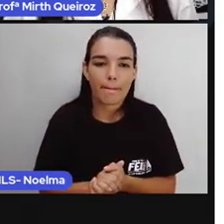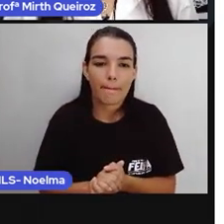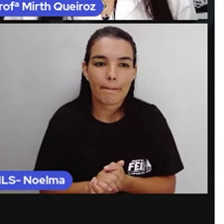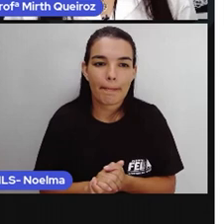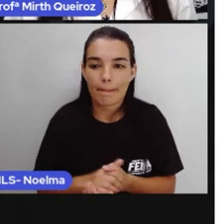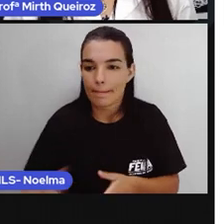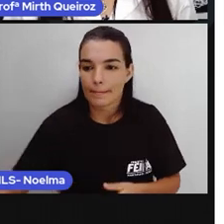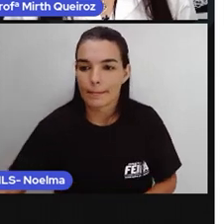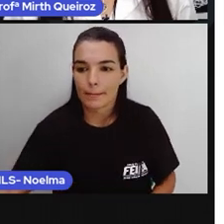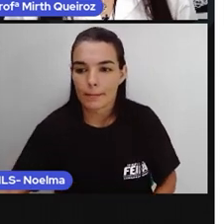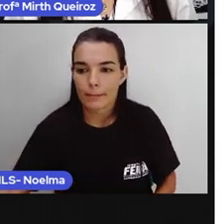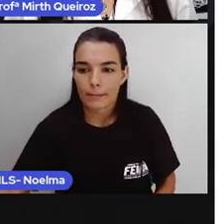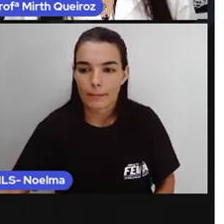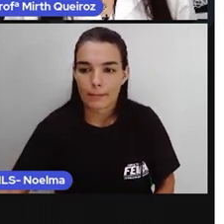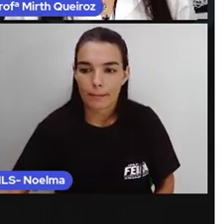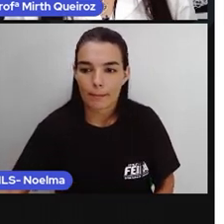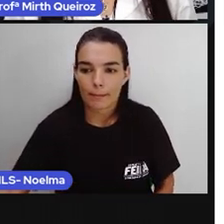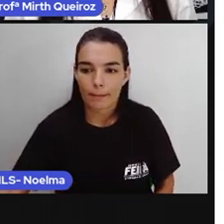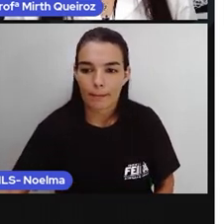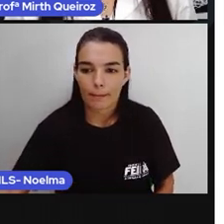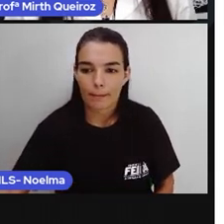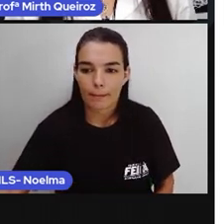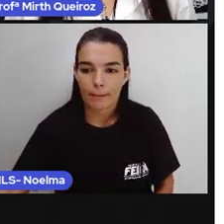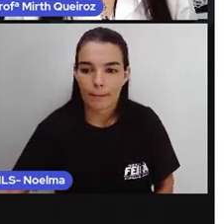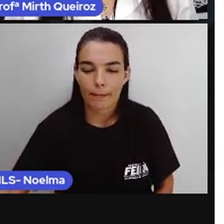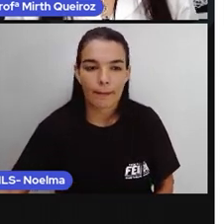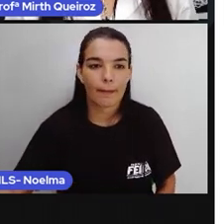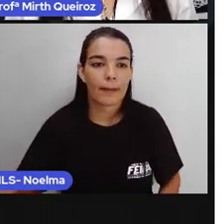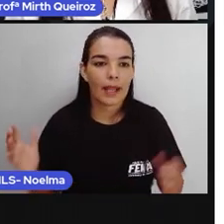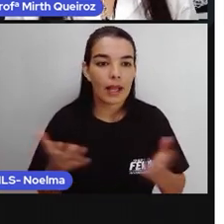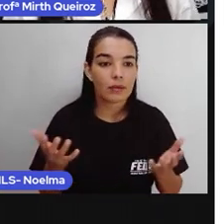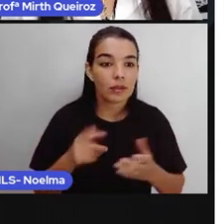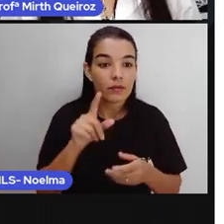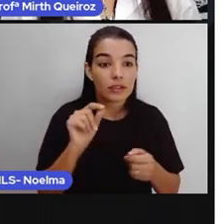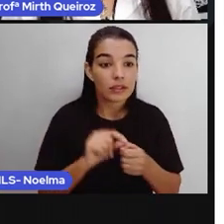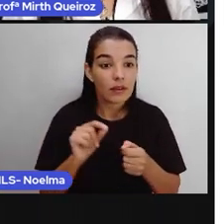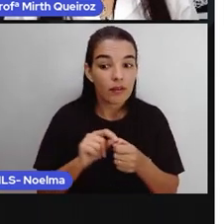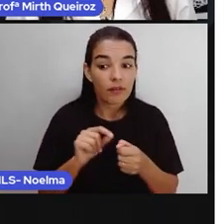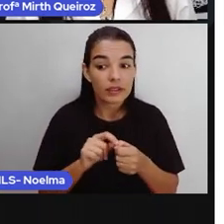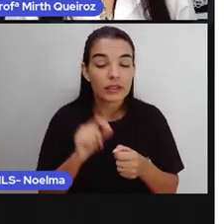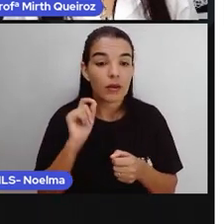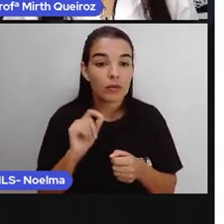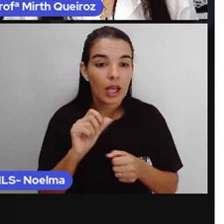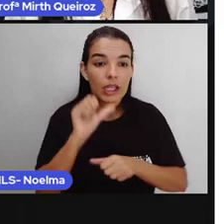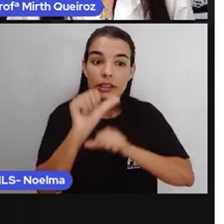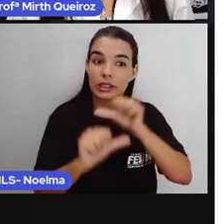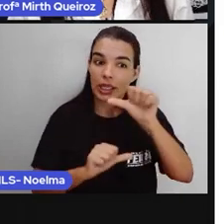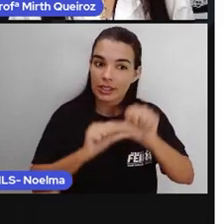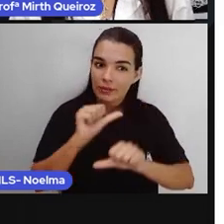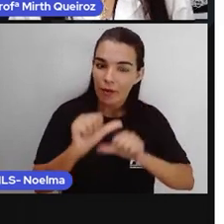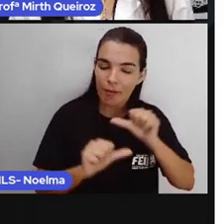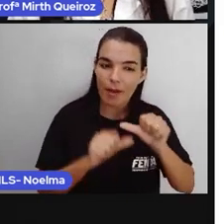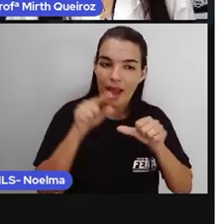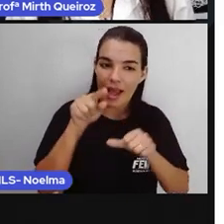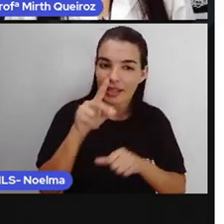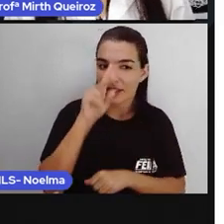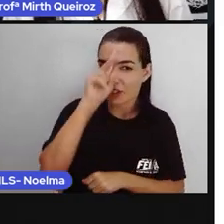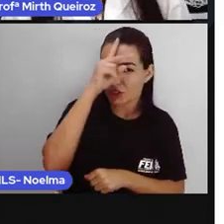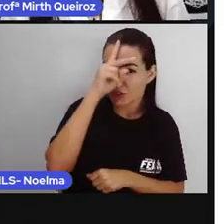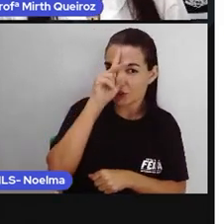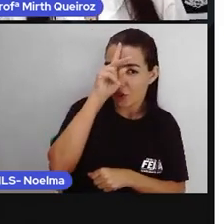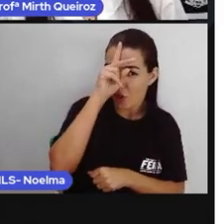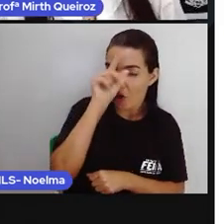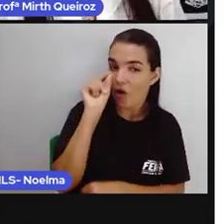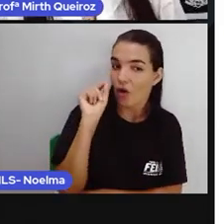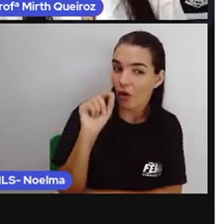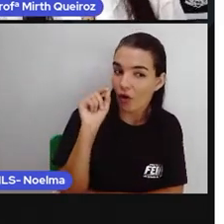Agora chegou a hora De vocês colocarem a mão na massa E transformar essa história Numa notícia Vocês vão